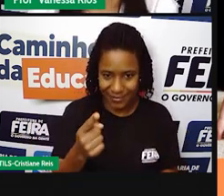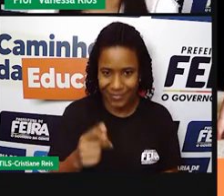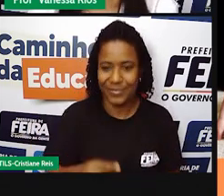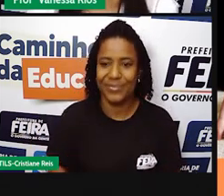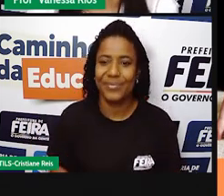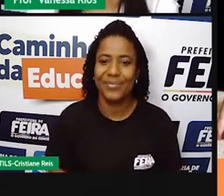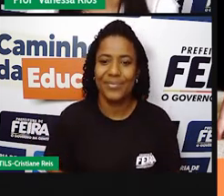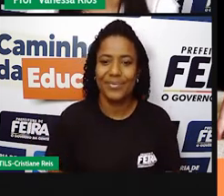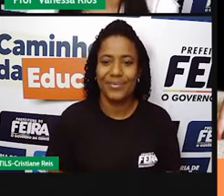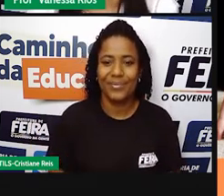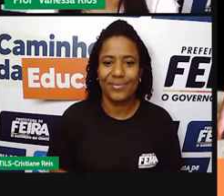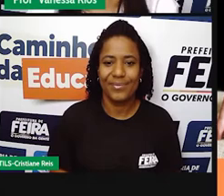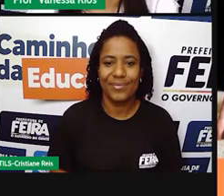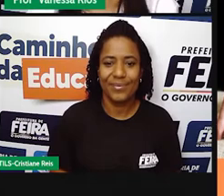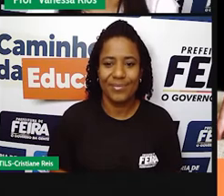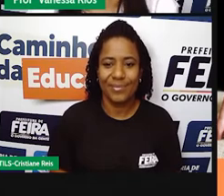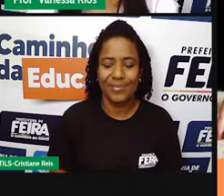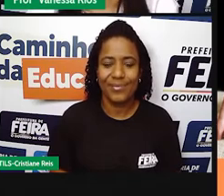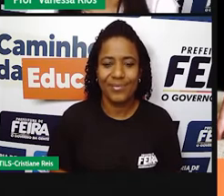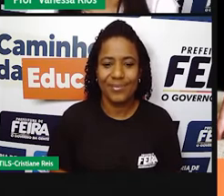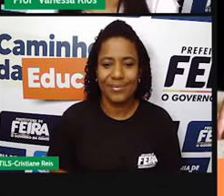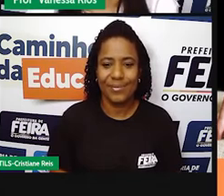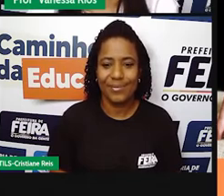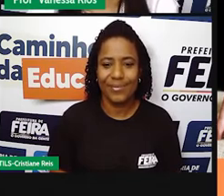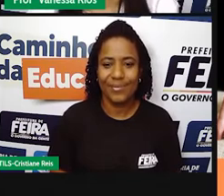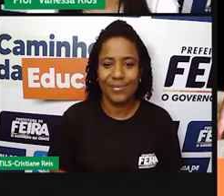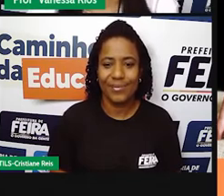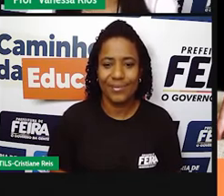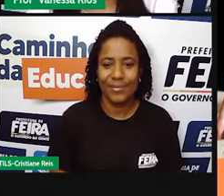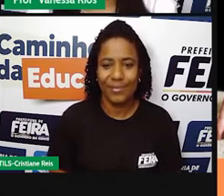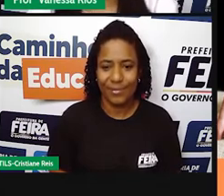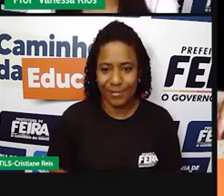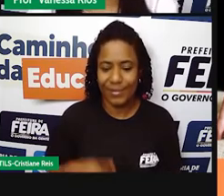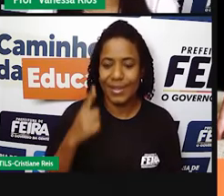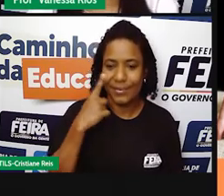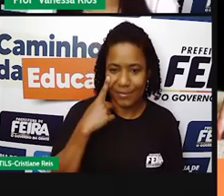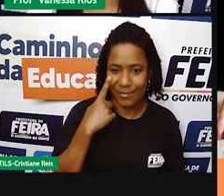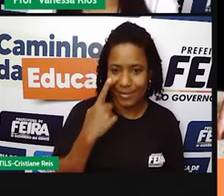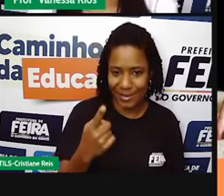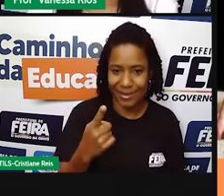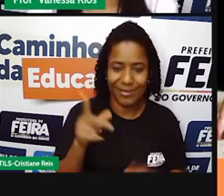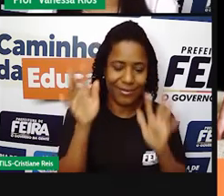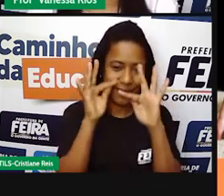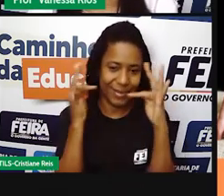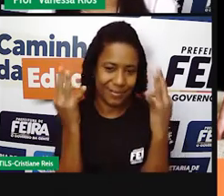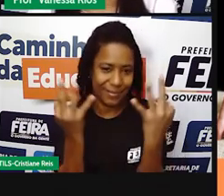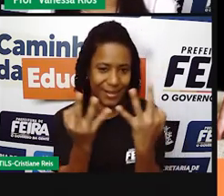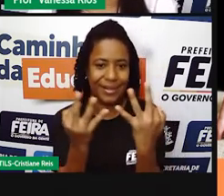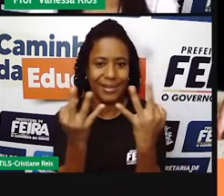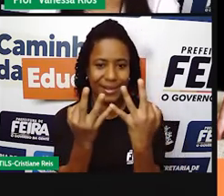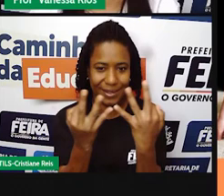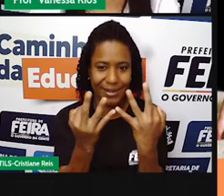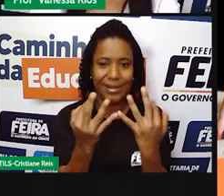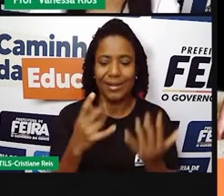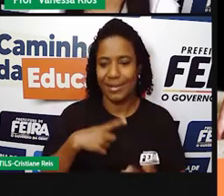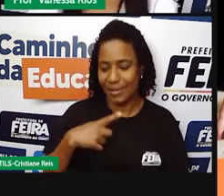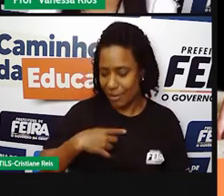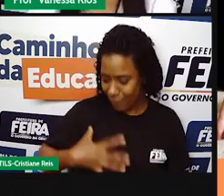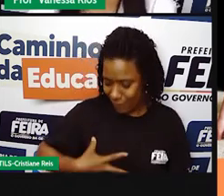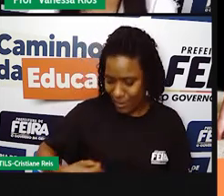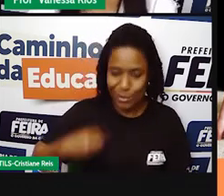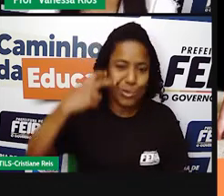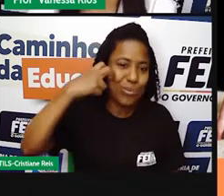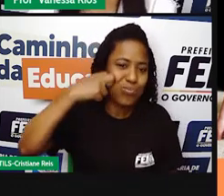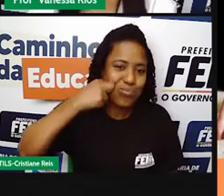a formação das famílias aí relacionadas aos filhos adotivos, né?